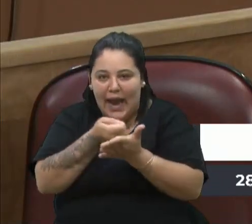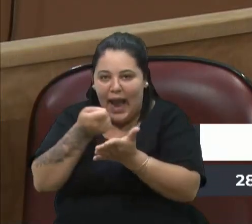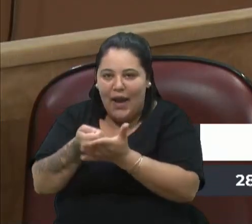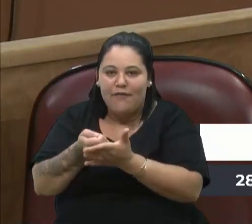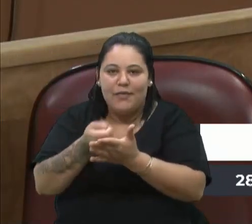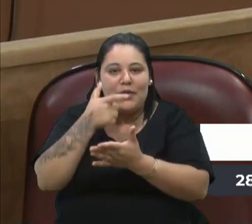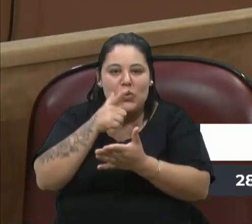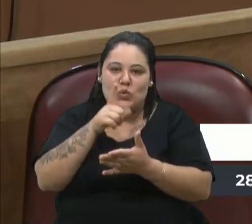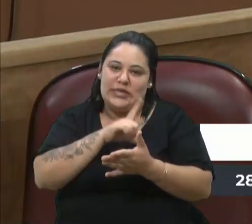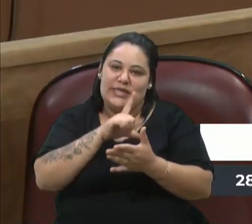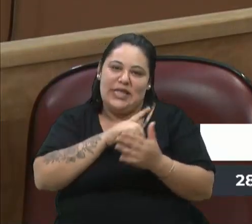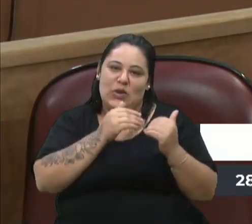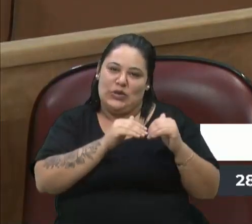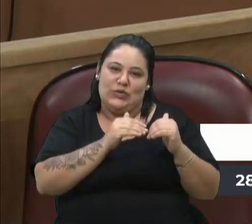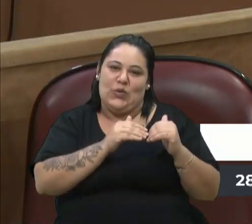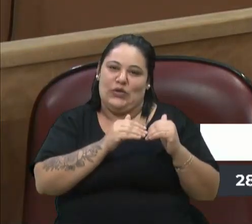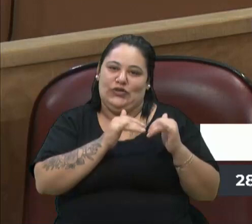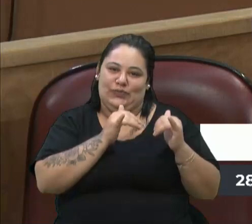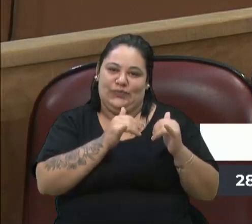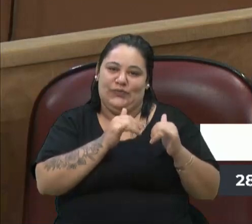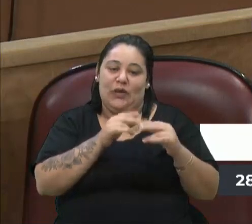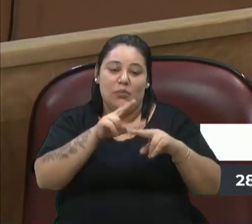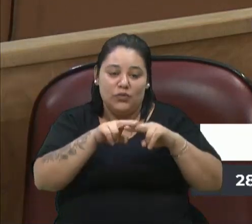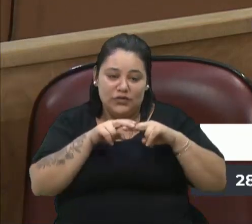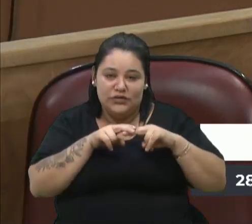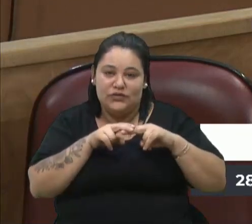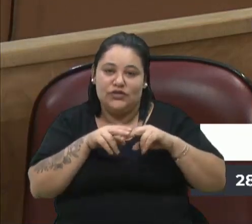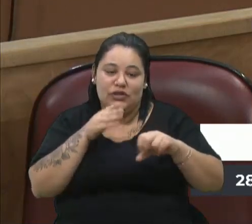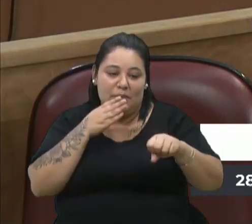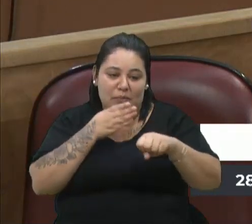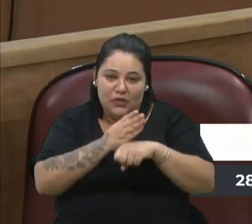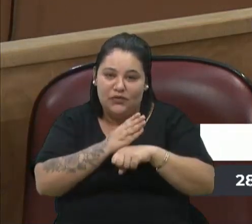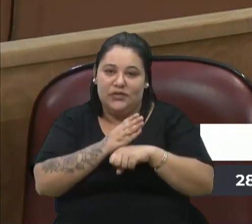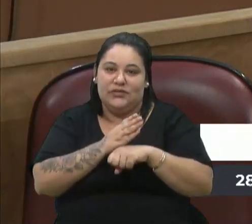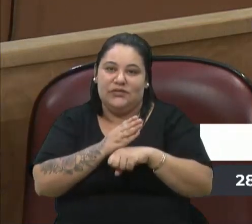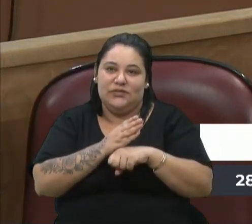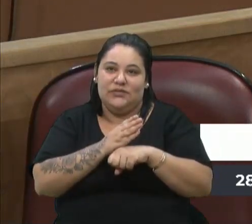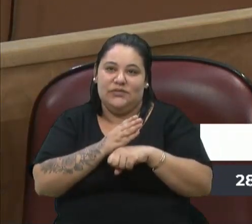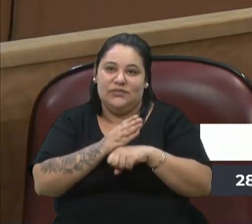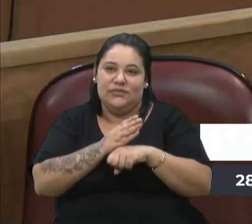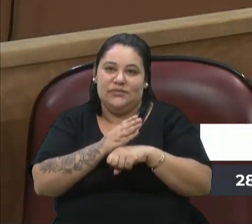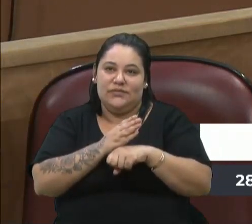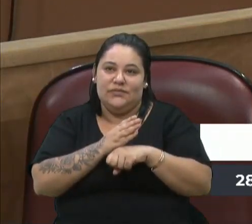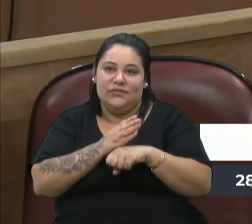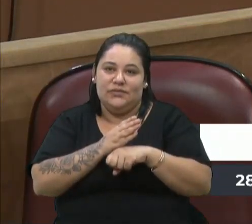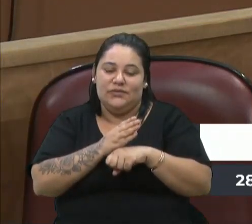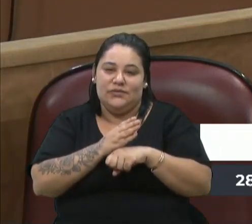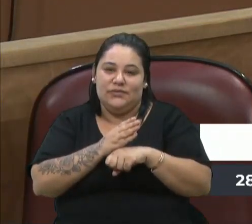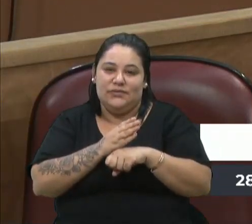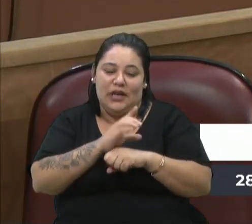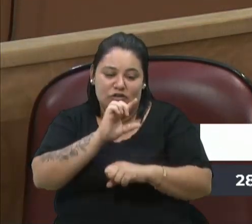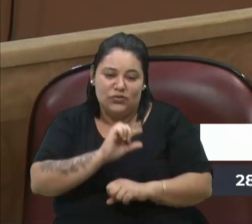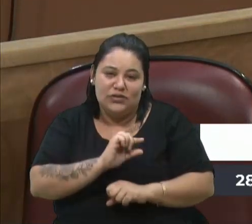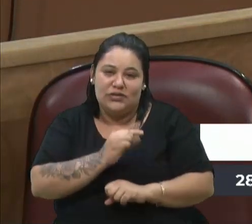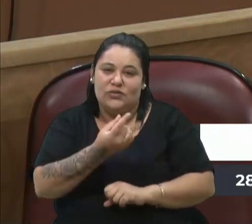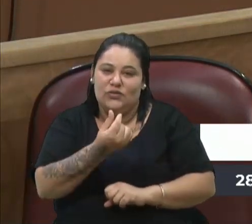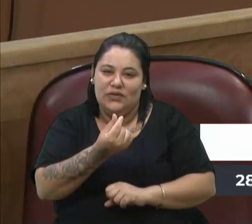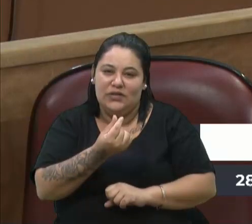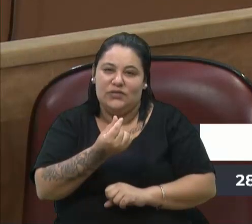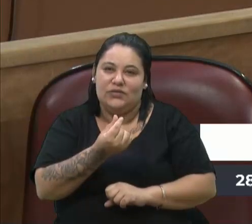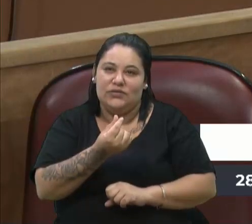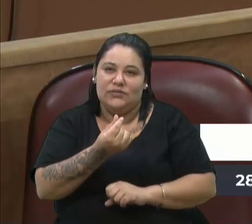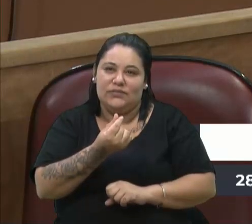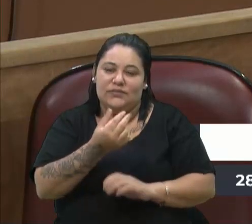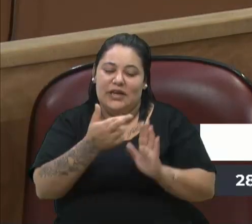estamos fazendo, aprovando esse subsídio, enfim, normalizando, vereador Felipe, como que precisa, já